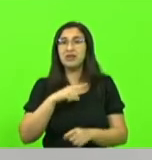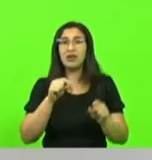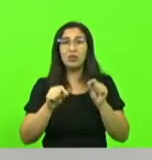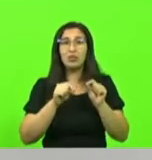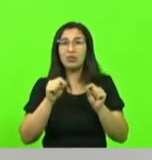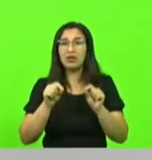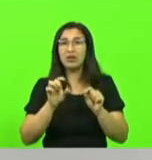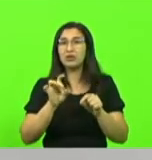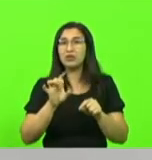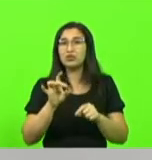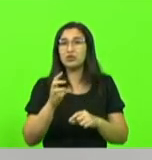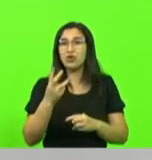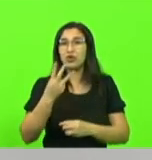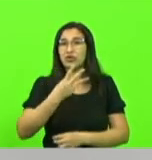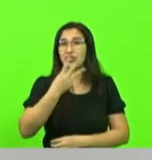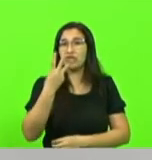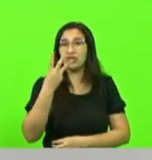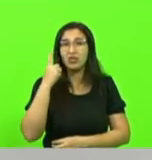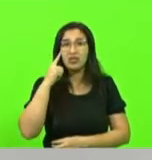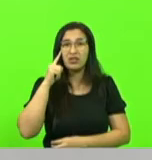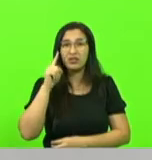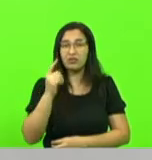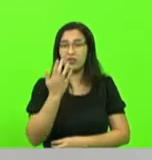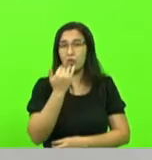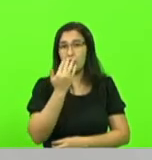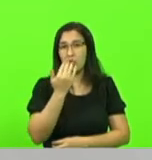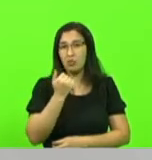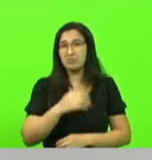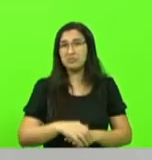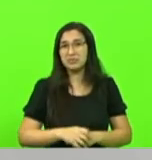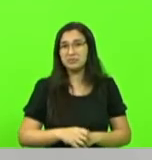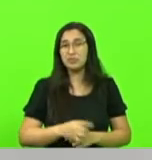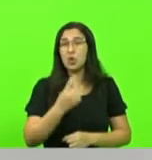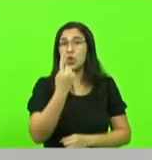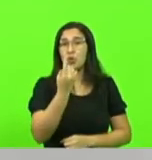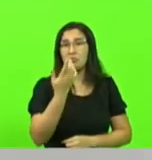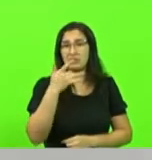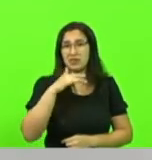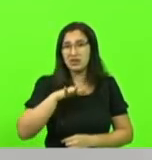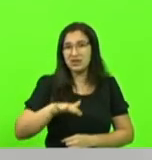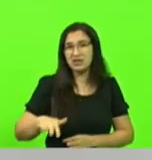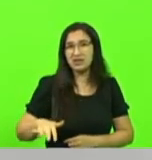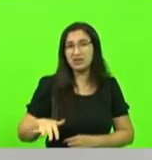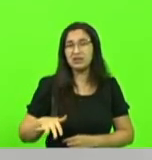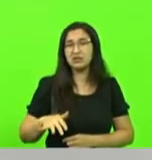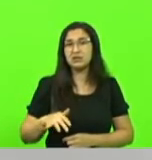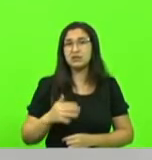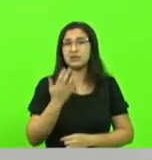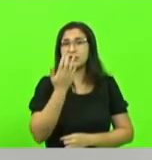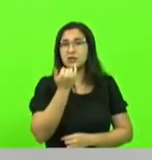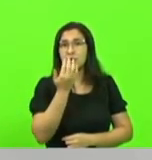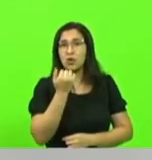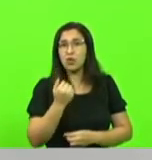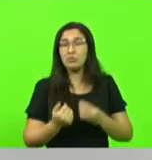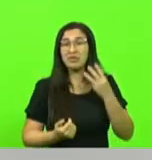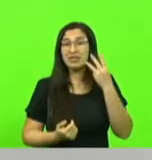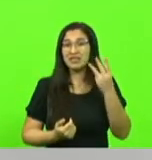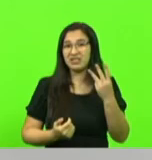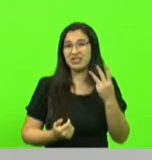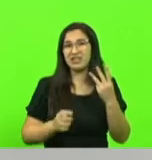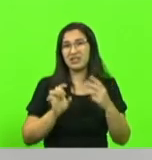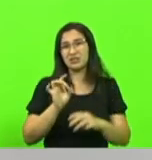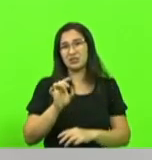dia. De cada 4 crianças uma tem acesso a 3 refeições por dia no Brasil.